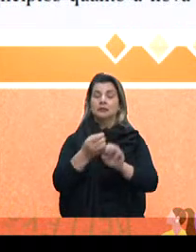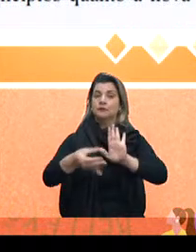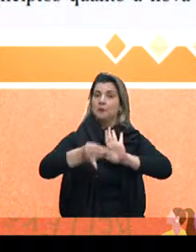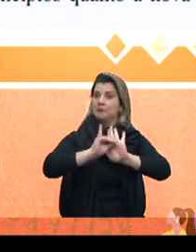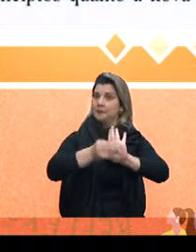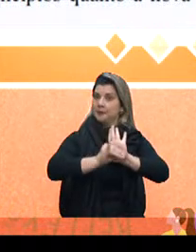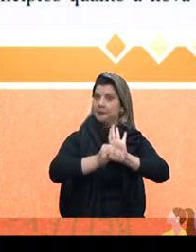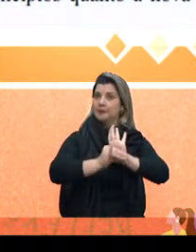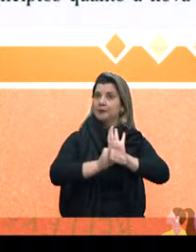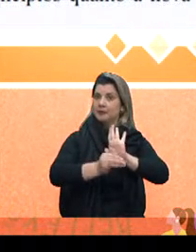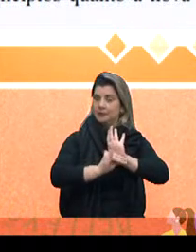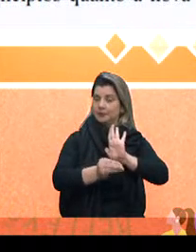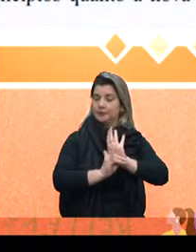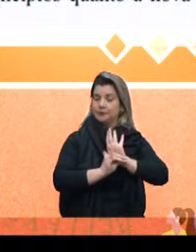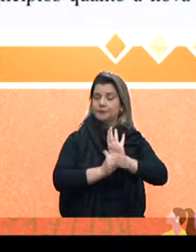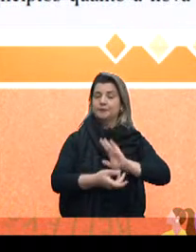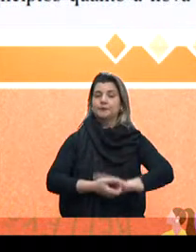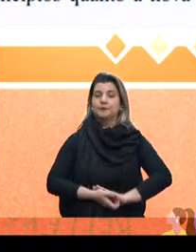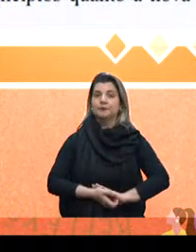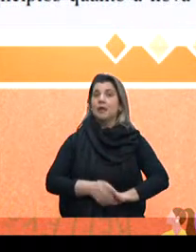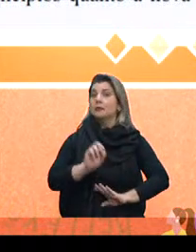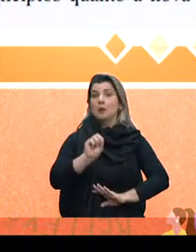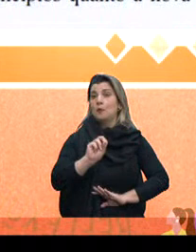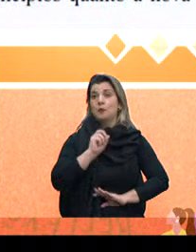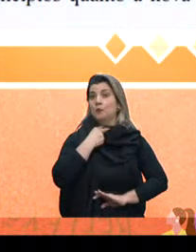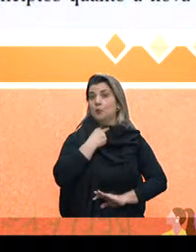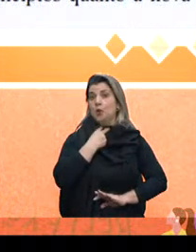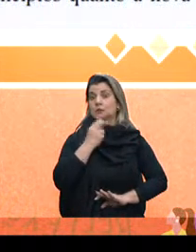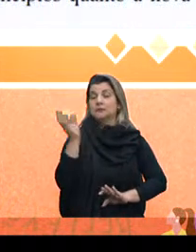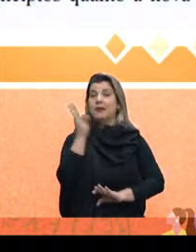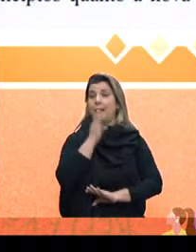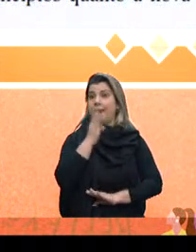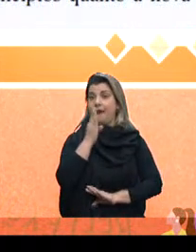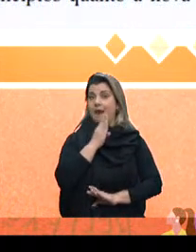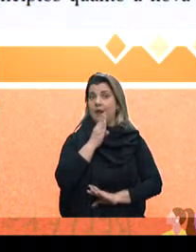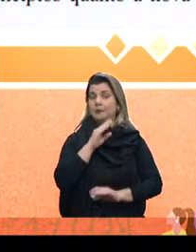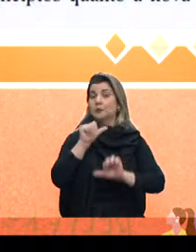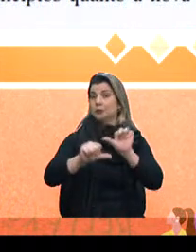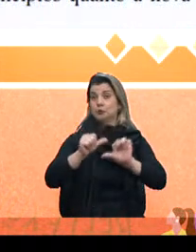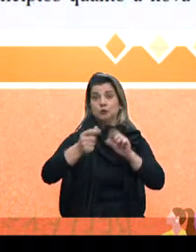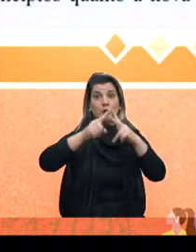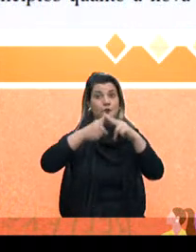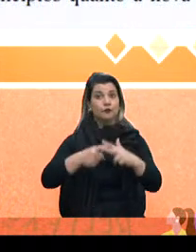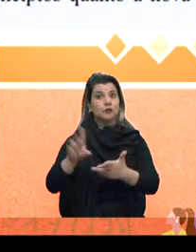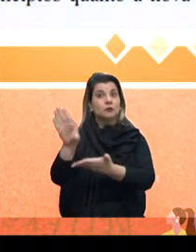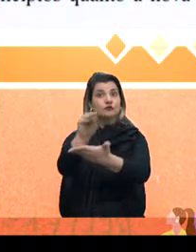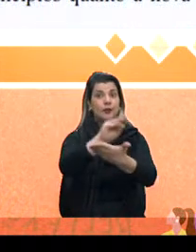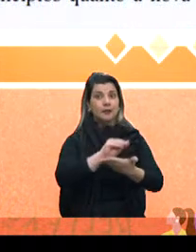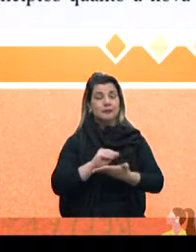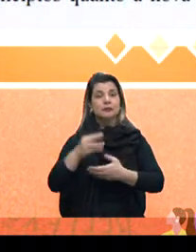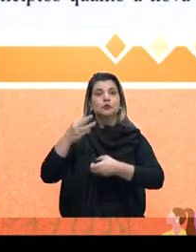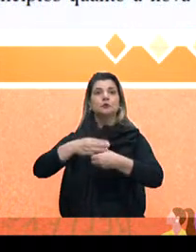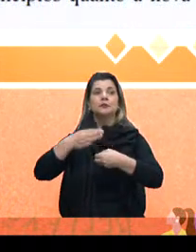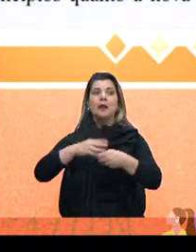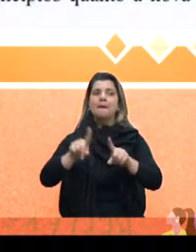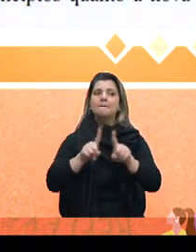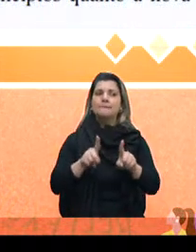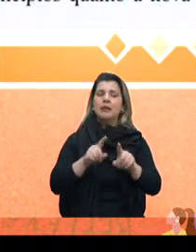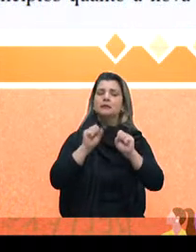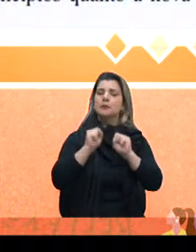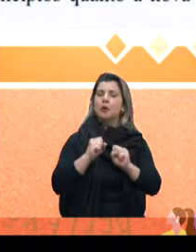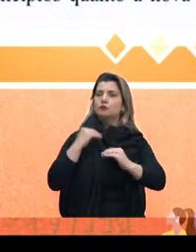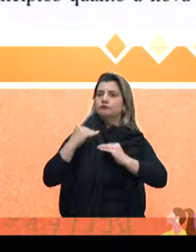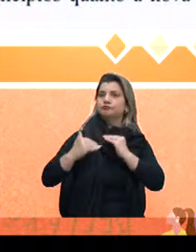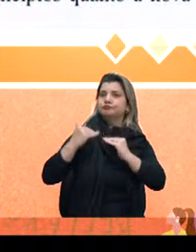10 anos, provavelmente não pode ser de uma hora para outra, até para não, eventualmente, mudar a configuração de arrecadação dos municípios, mas ele pode ir progredindo até